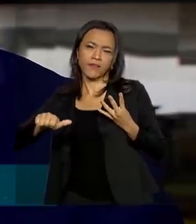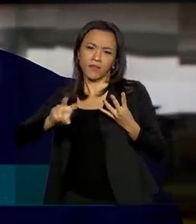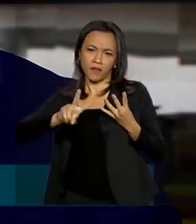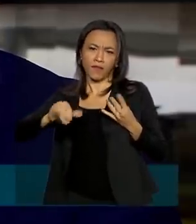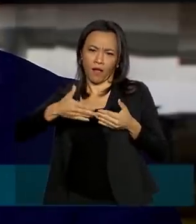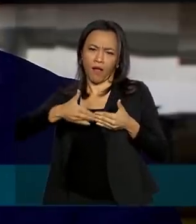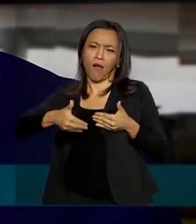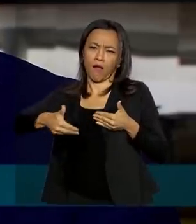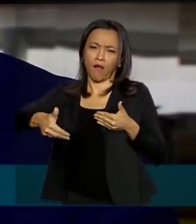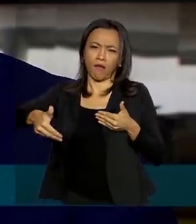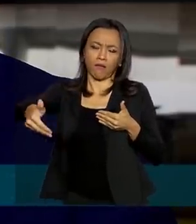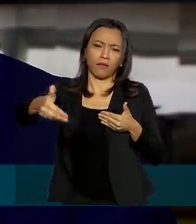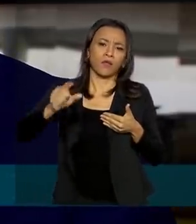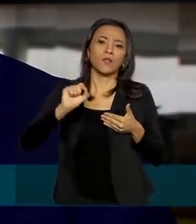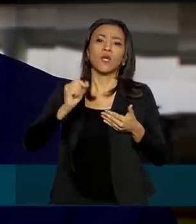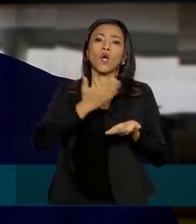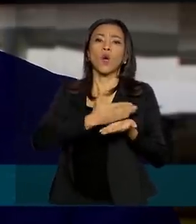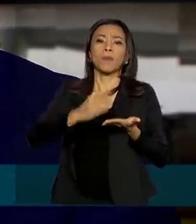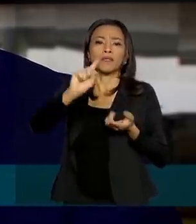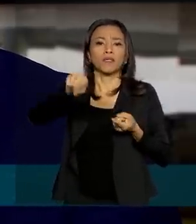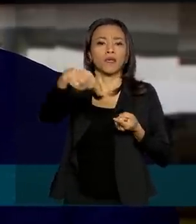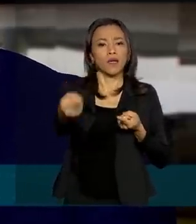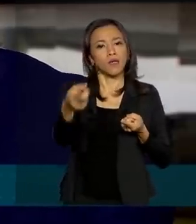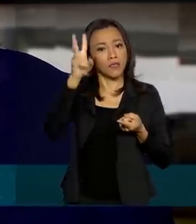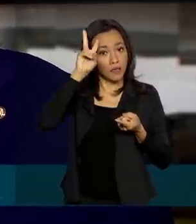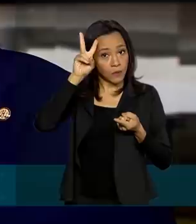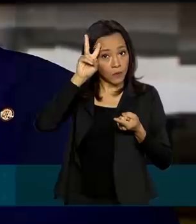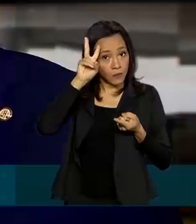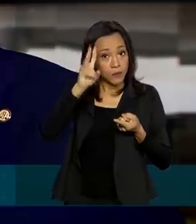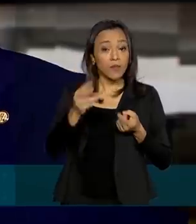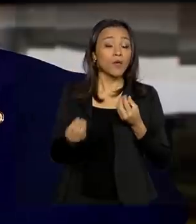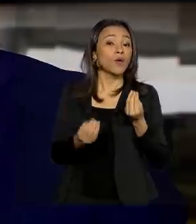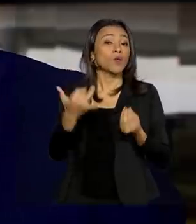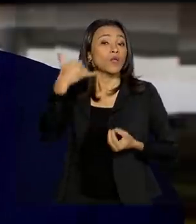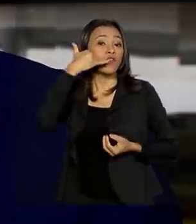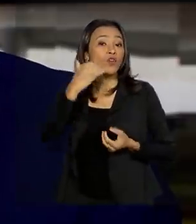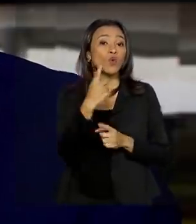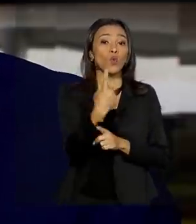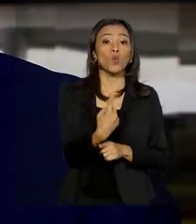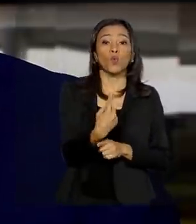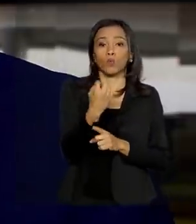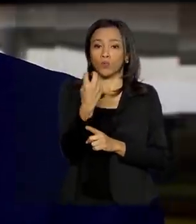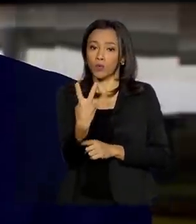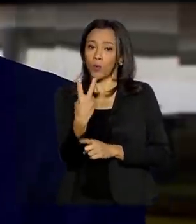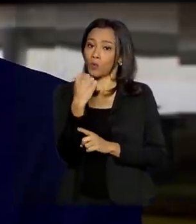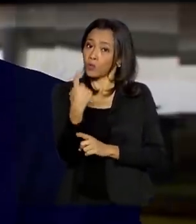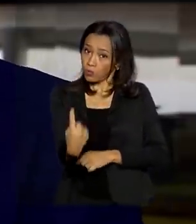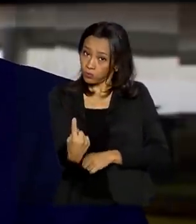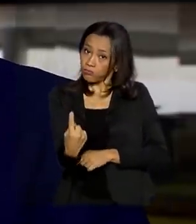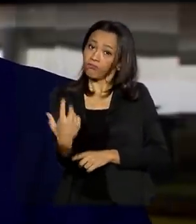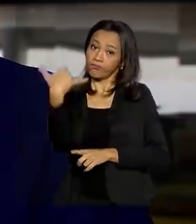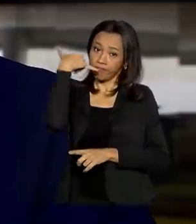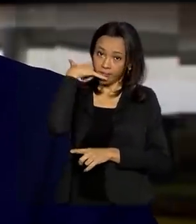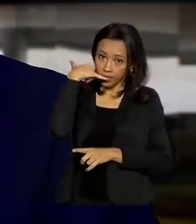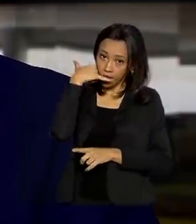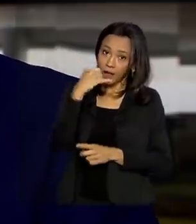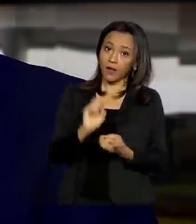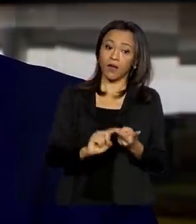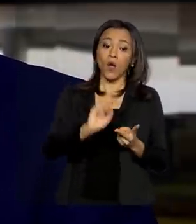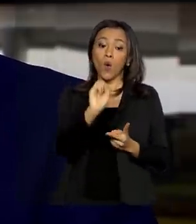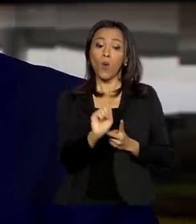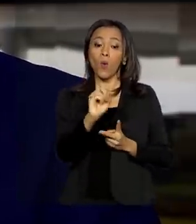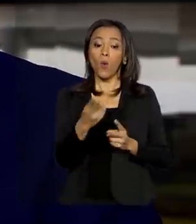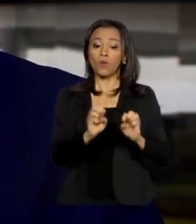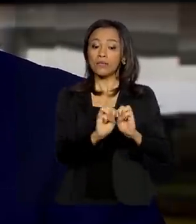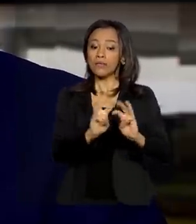funcionando a pleno a partir da próxima segunda-feira através do telefone 121 do Ministério da Cidadania ou através do